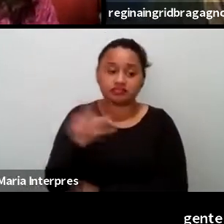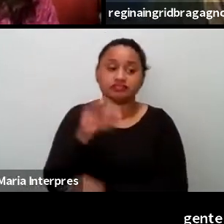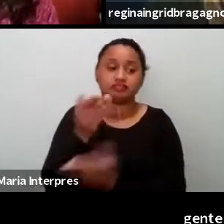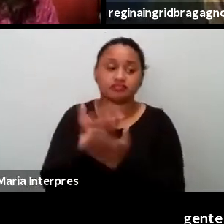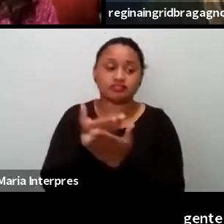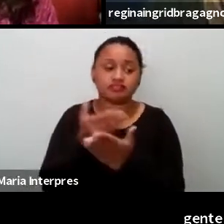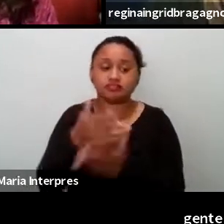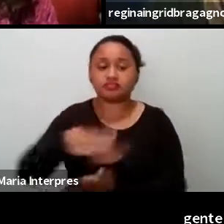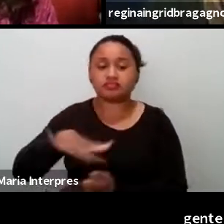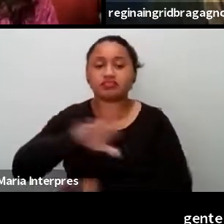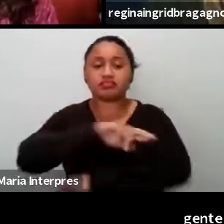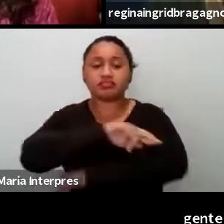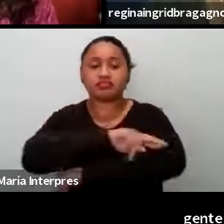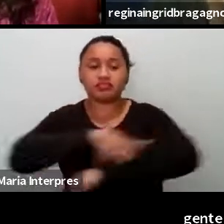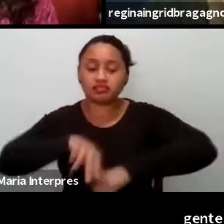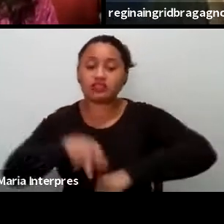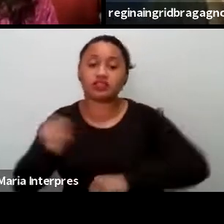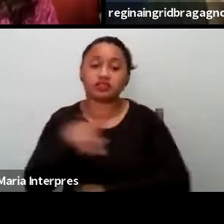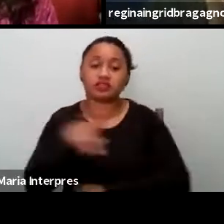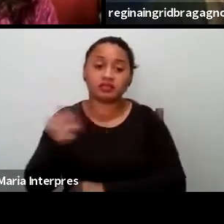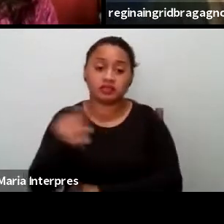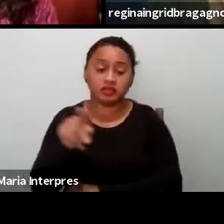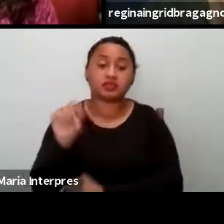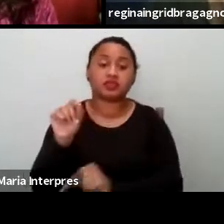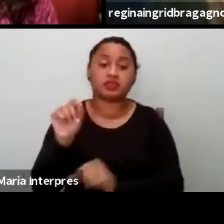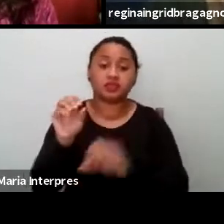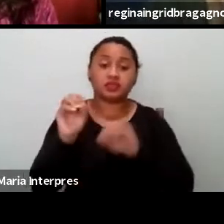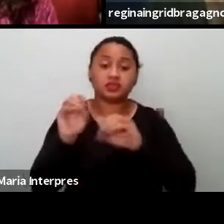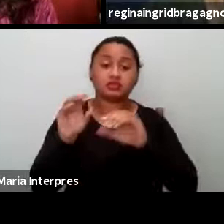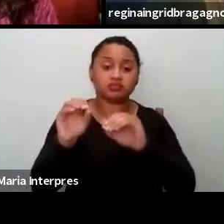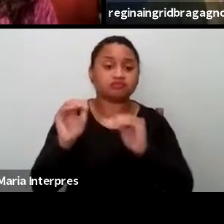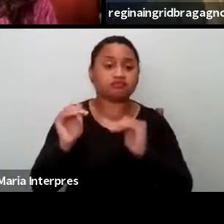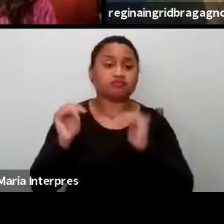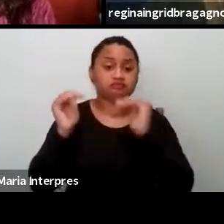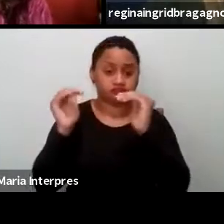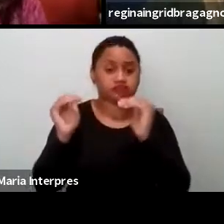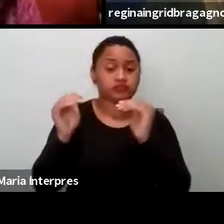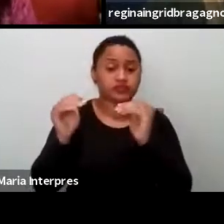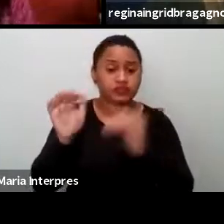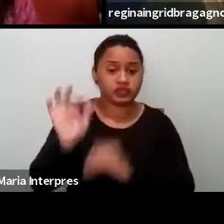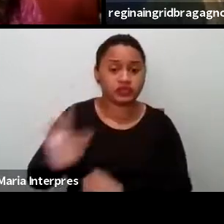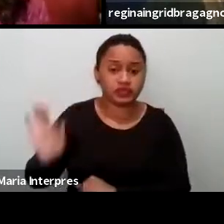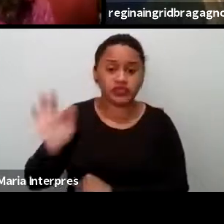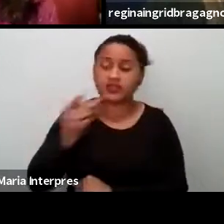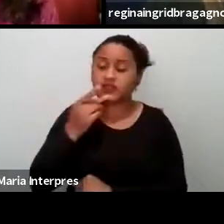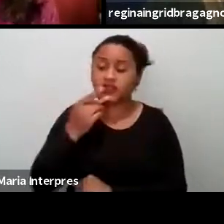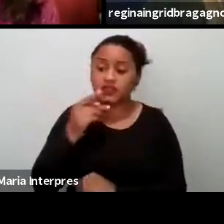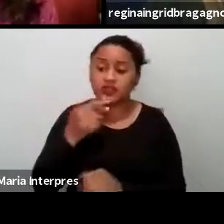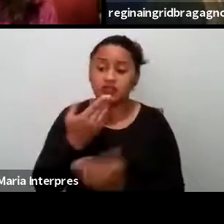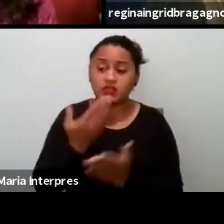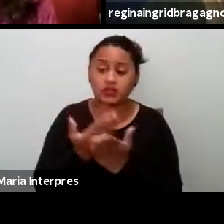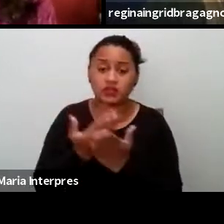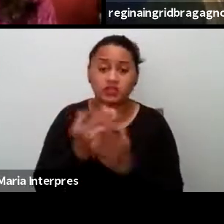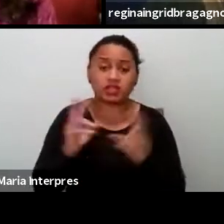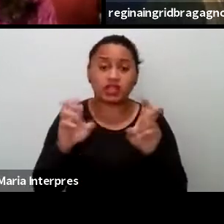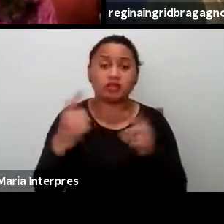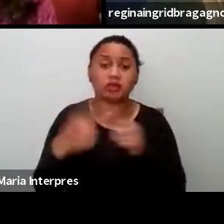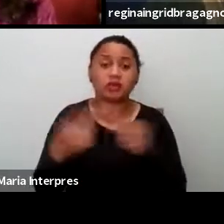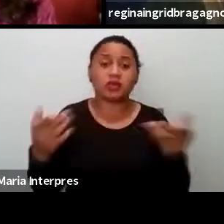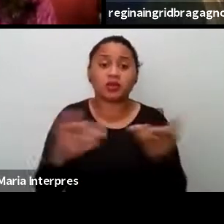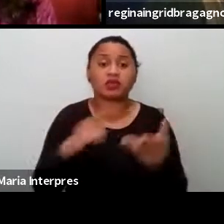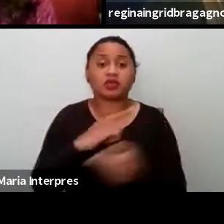questões raciais, uma professora de ensino superior, ela fez uma fala no grupo, ah, eu estou aqui estudando esse tema porque hoje eu tenho alunos